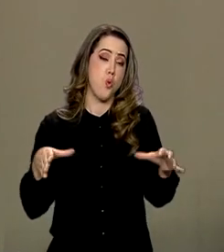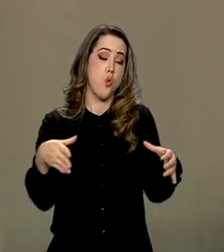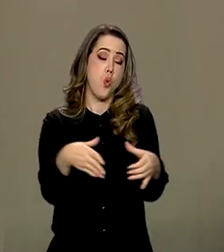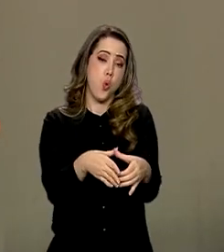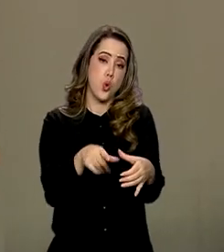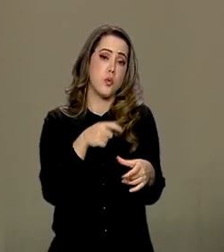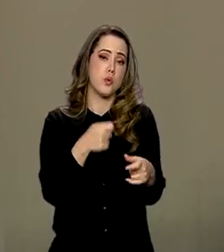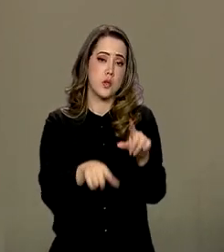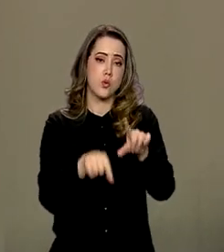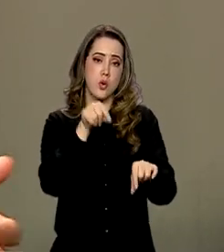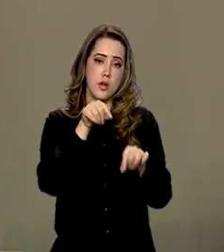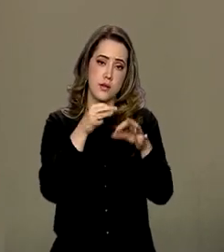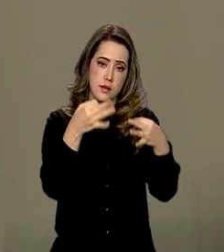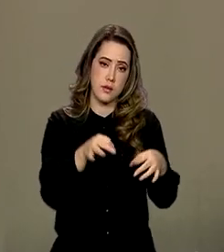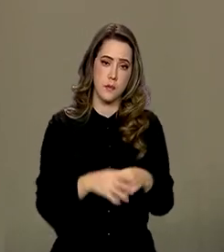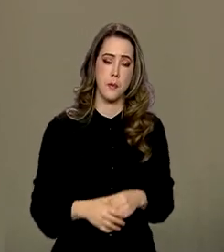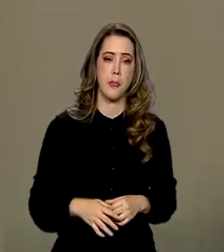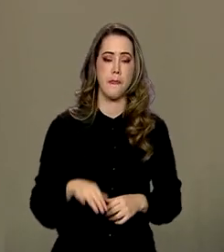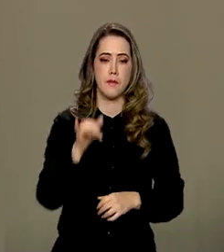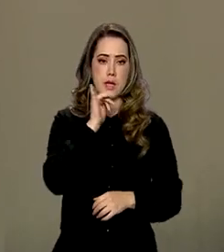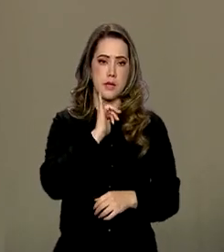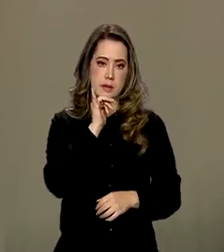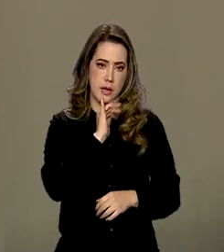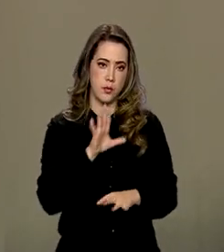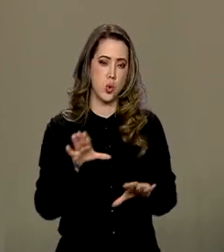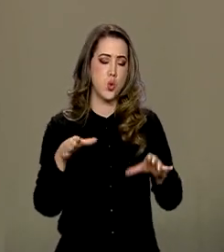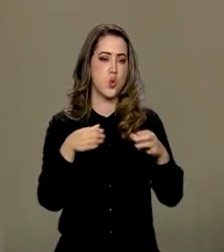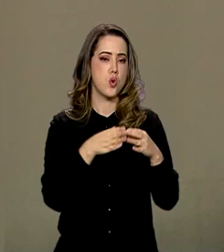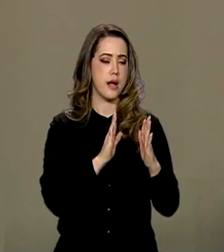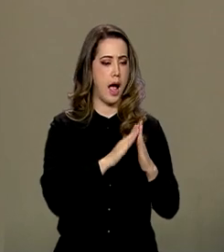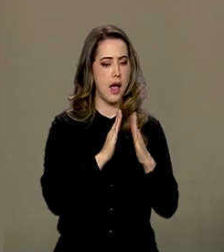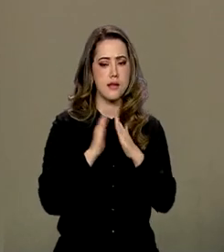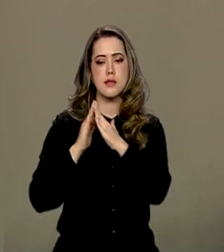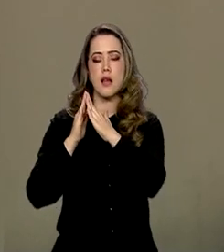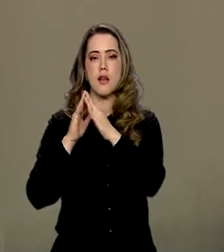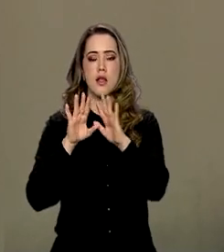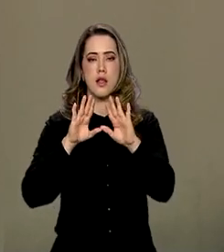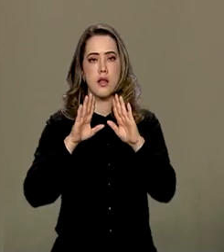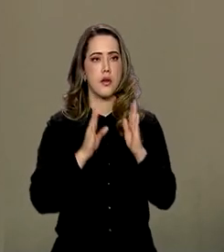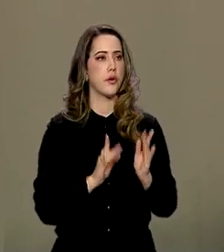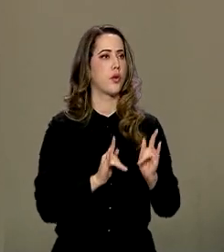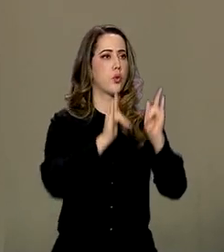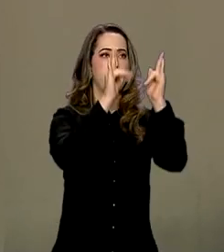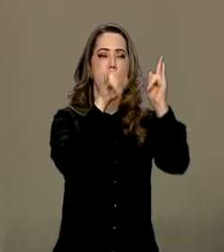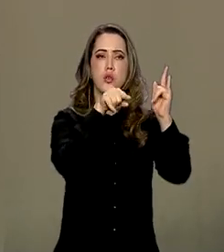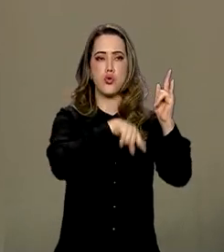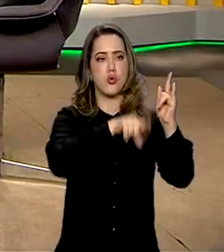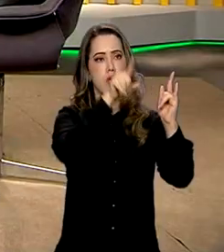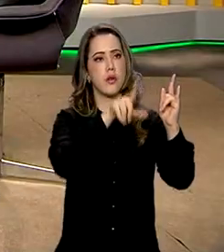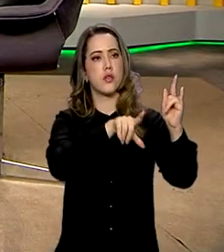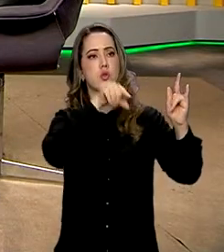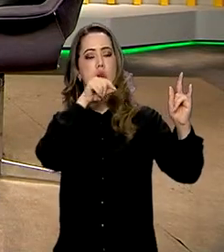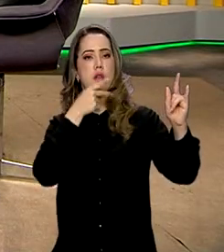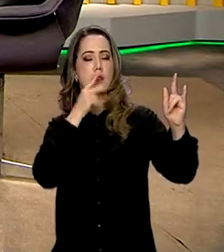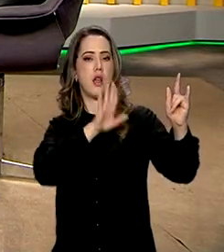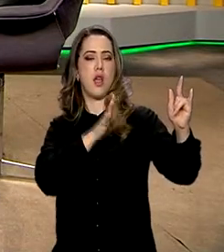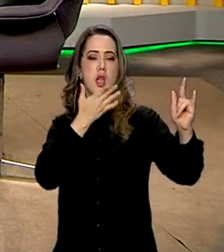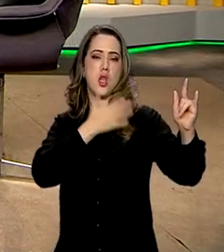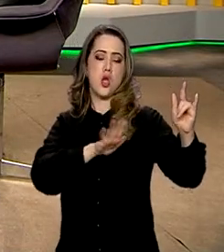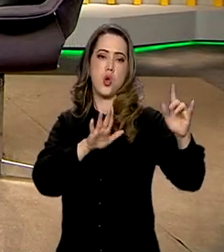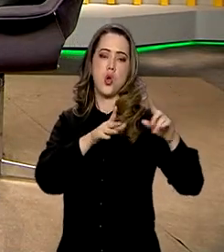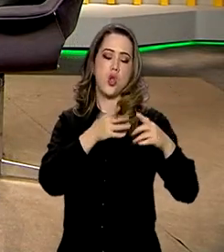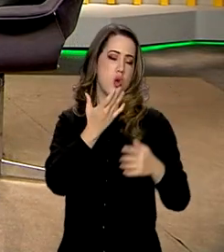coletivamente. Por exemplo, um condomínio. Você não pode falar assim, eu sou contra o rateio que o síndico está